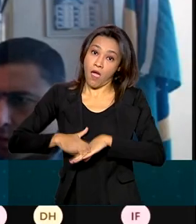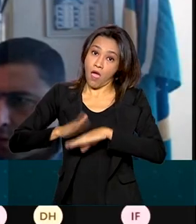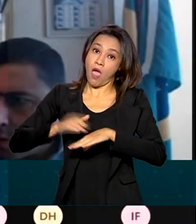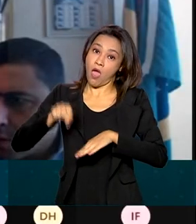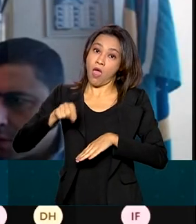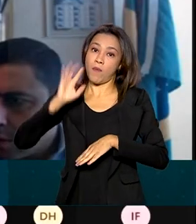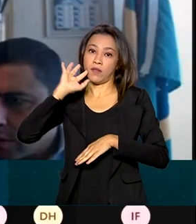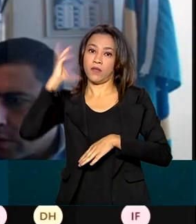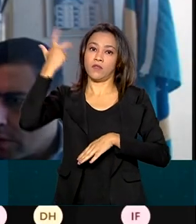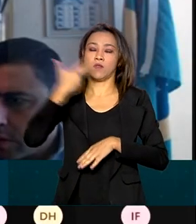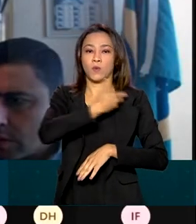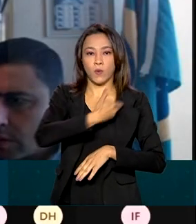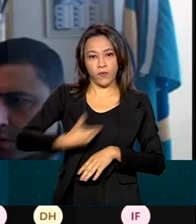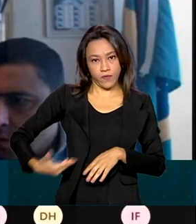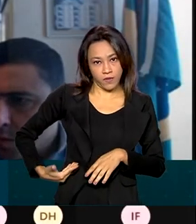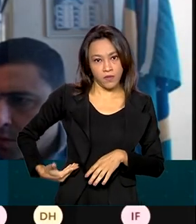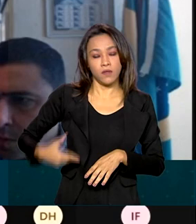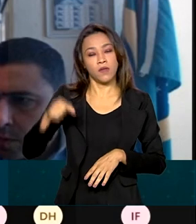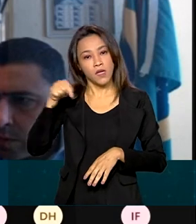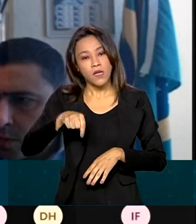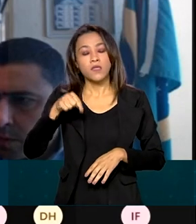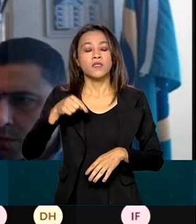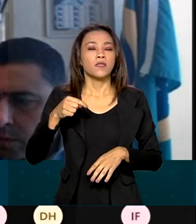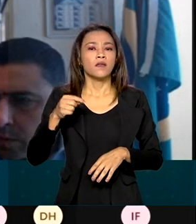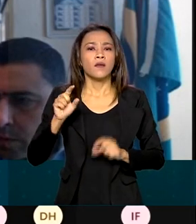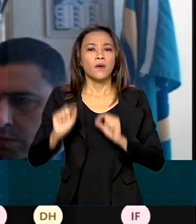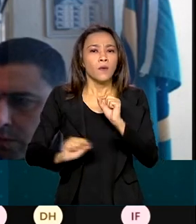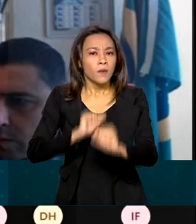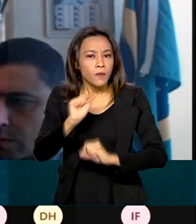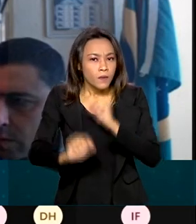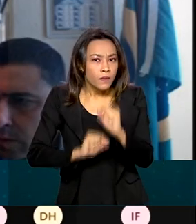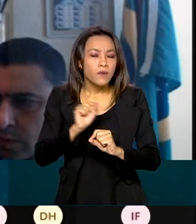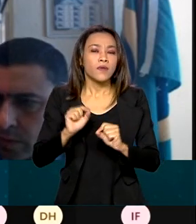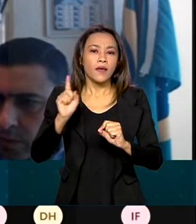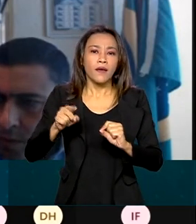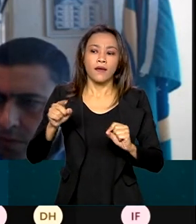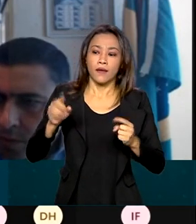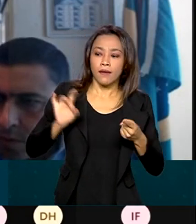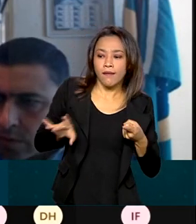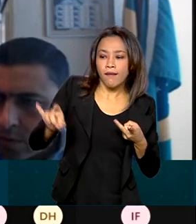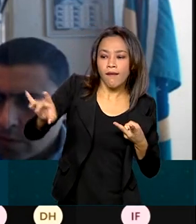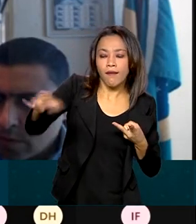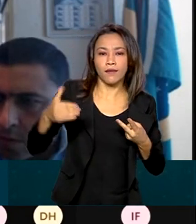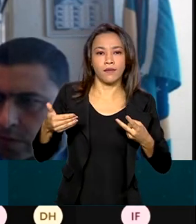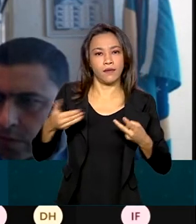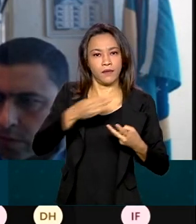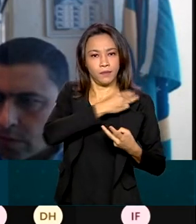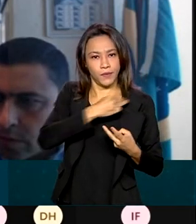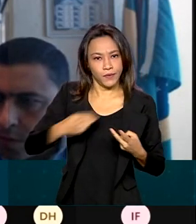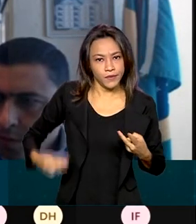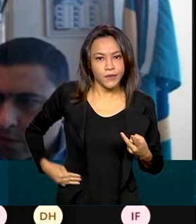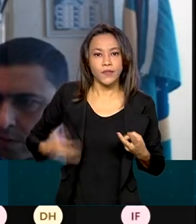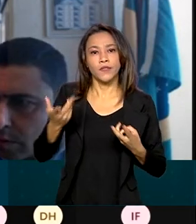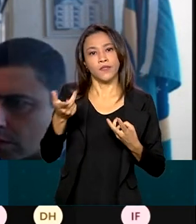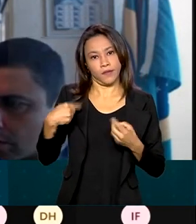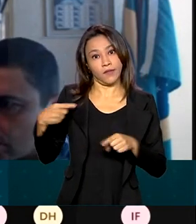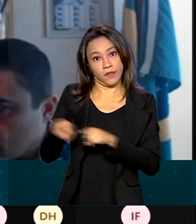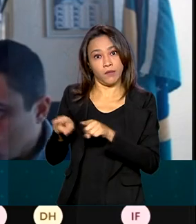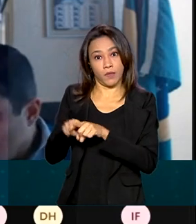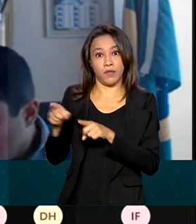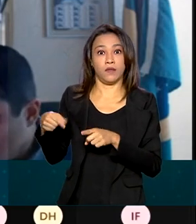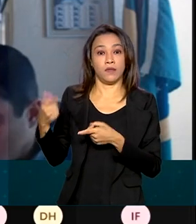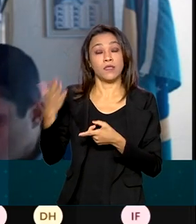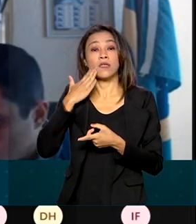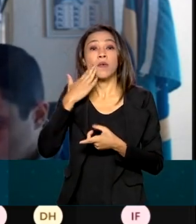esse é o primeiro momento para poder pautar os ministros, presidente, em relação a essa possibilidade. E agora